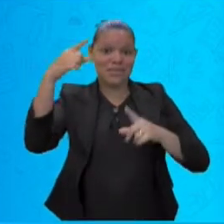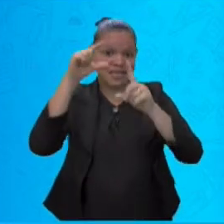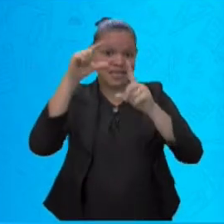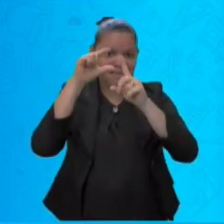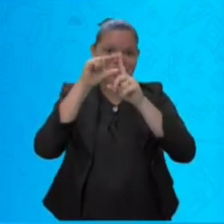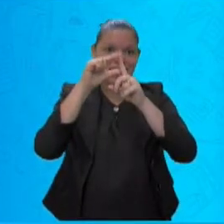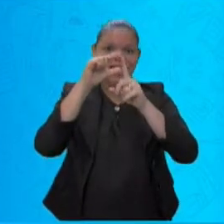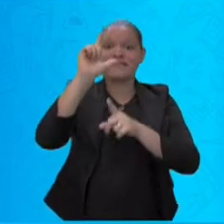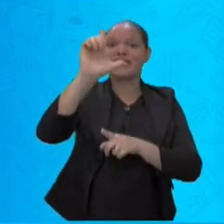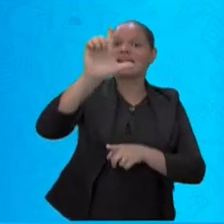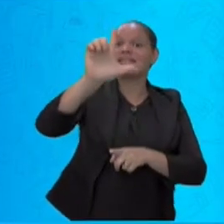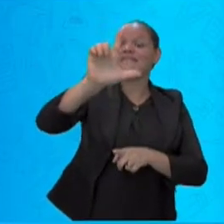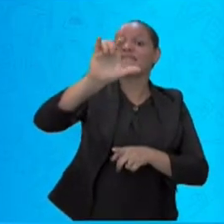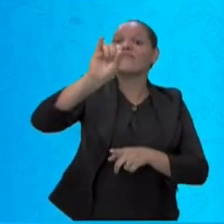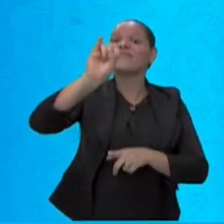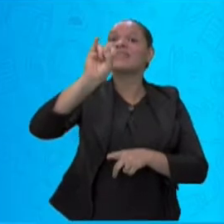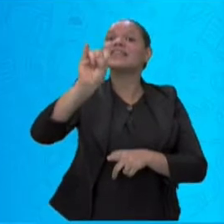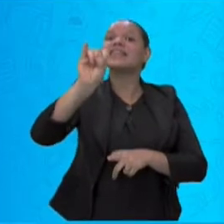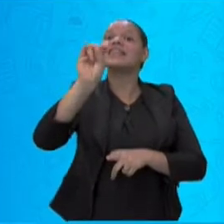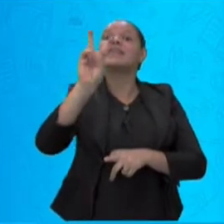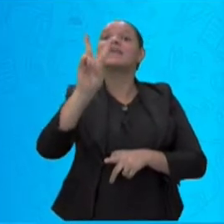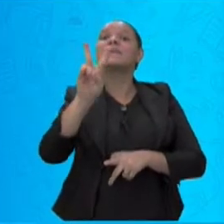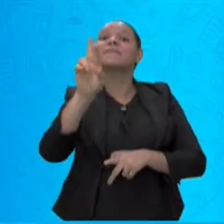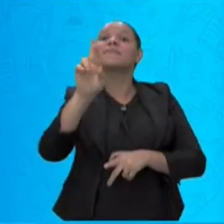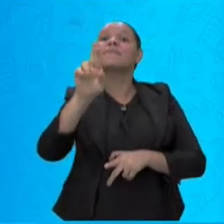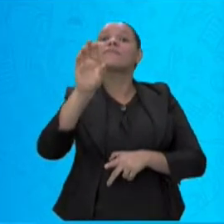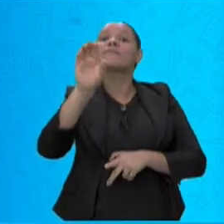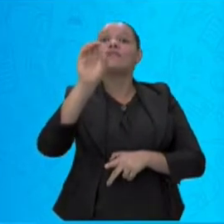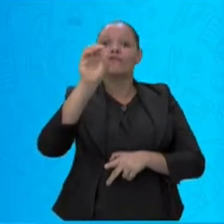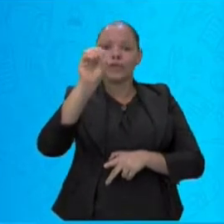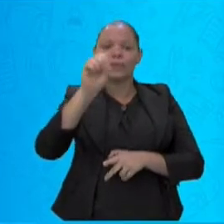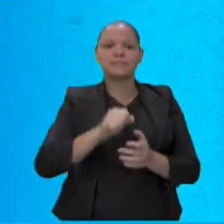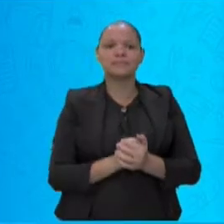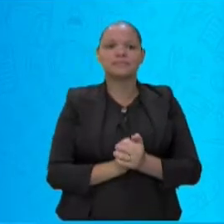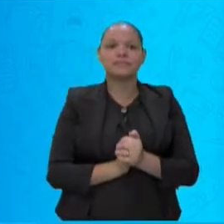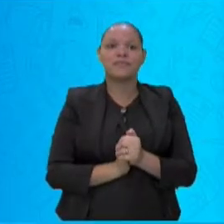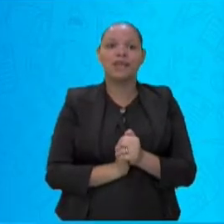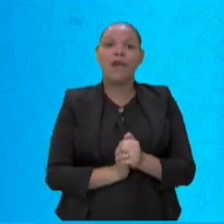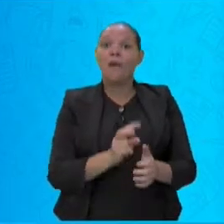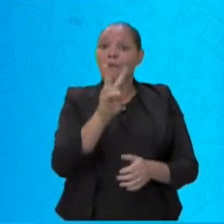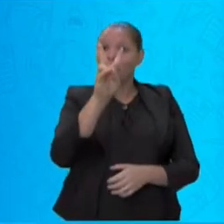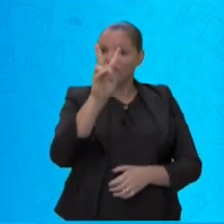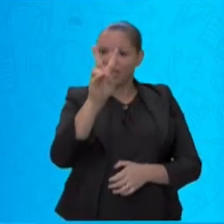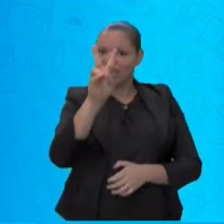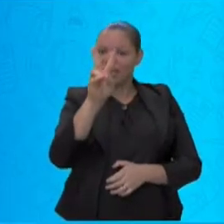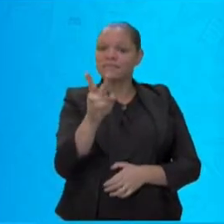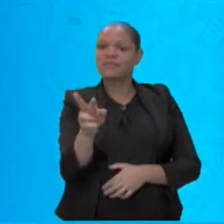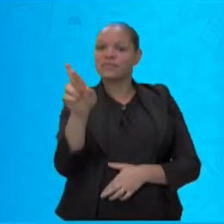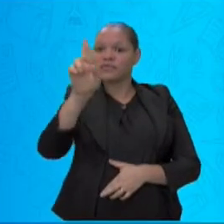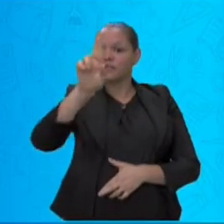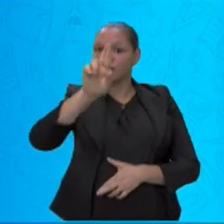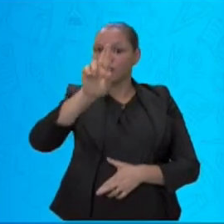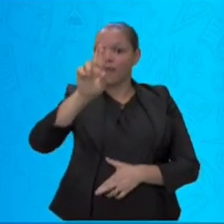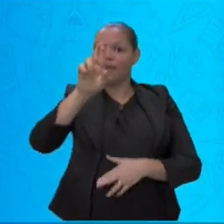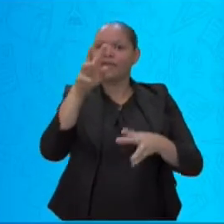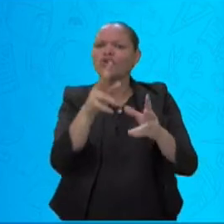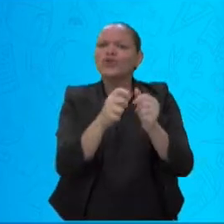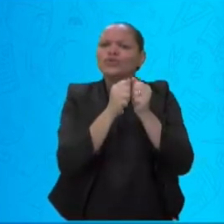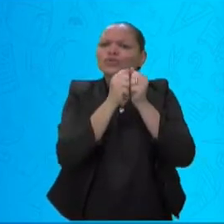Livro. Olha aqui para vocês verem. O V ao lado do R. São duas